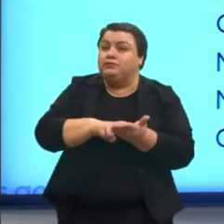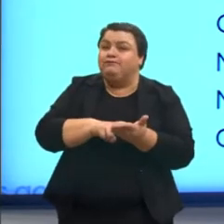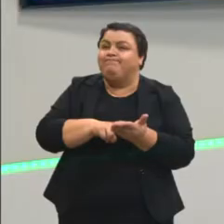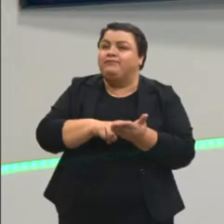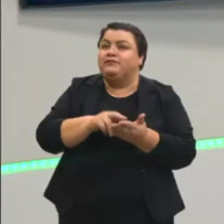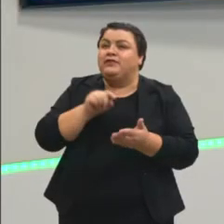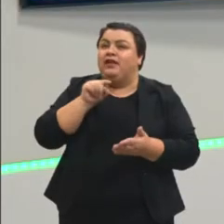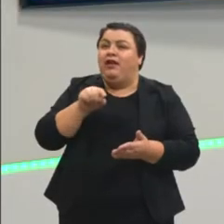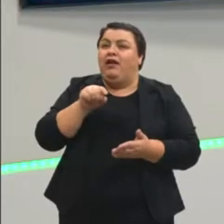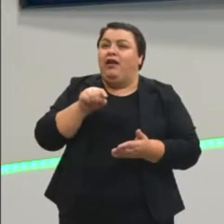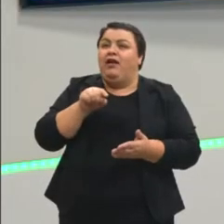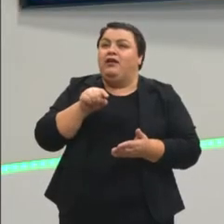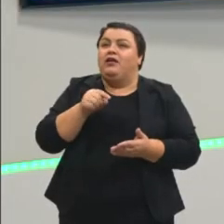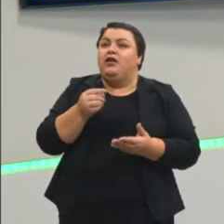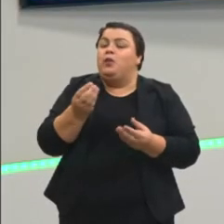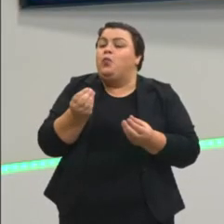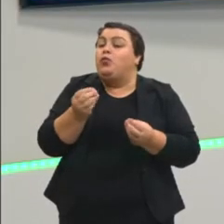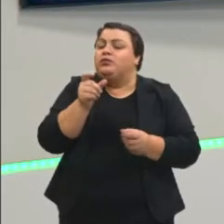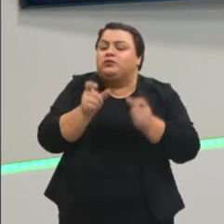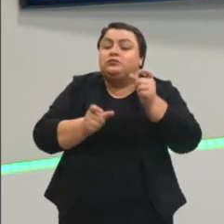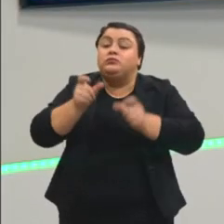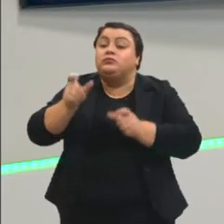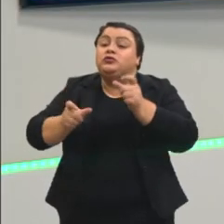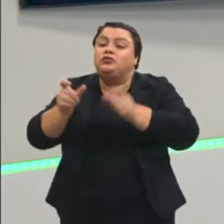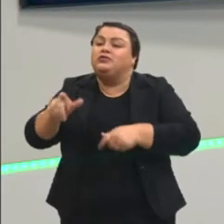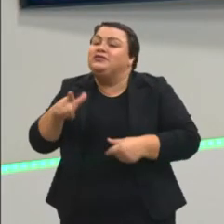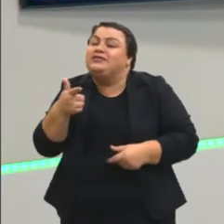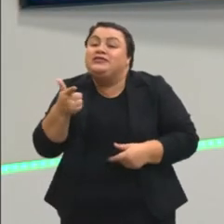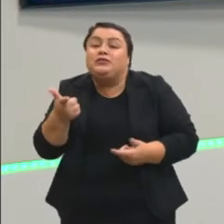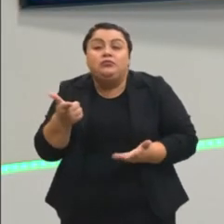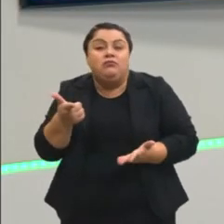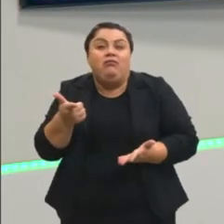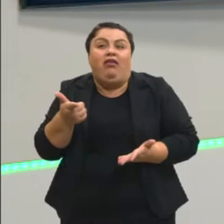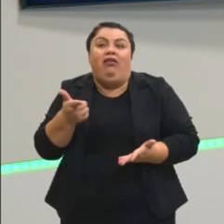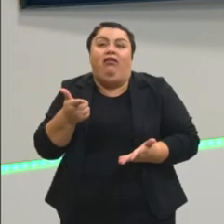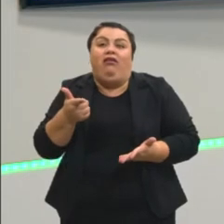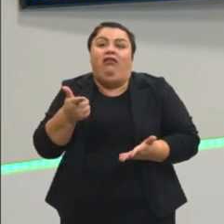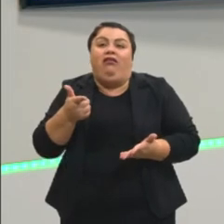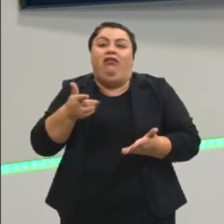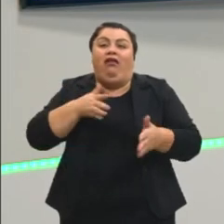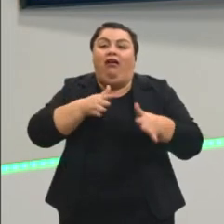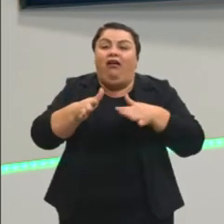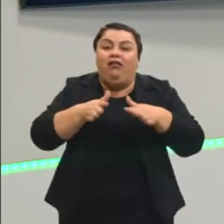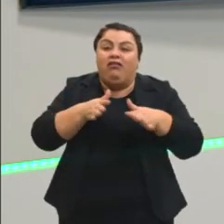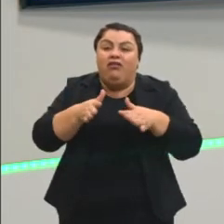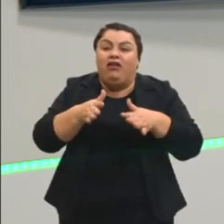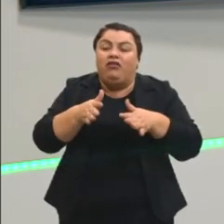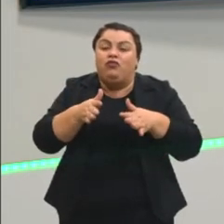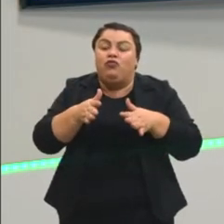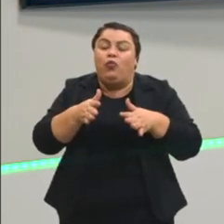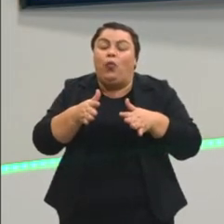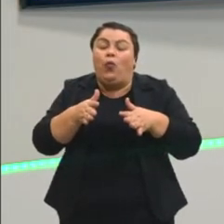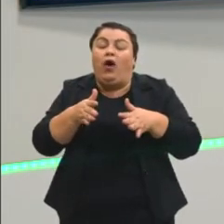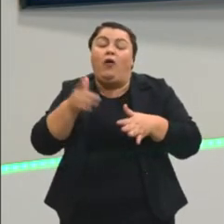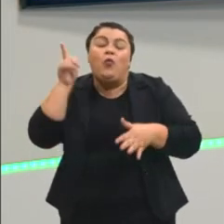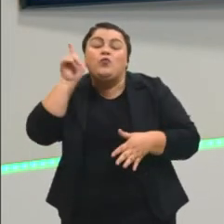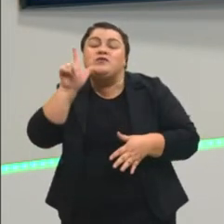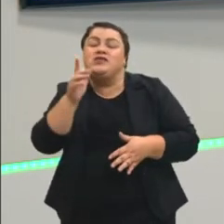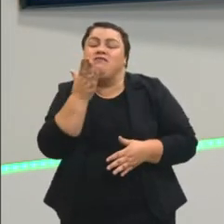realidade de tantas e tantas pessoas que não têm ainda acesso a uma alimentação